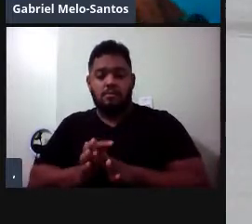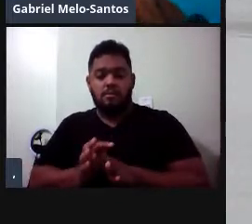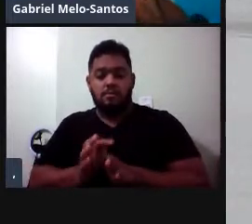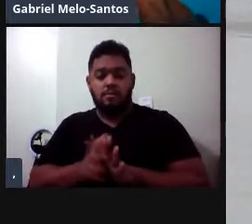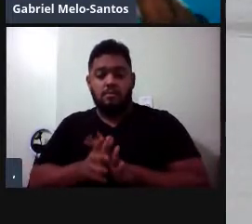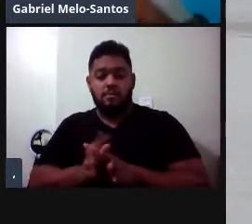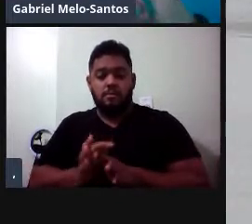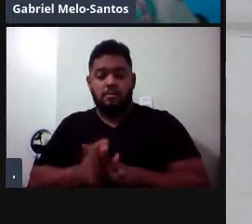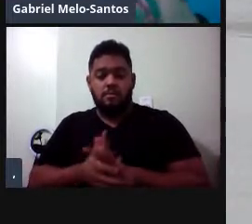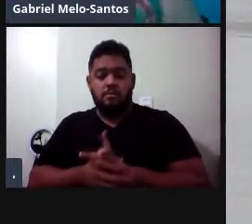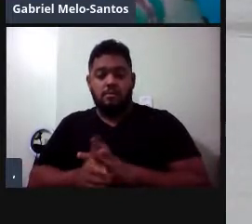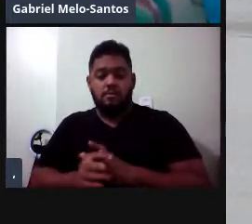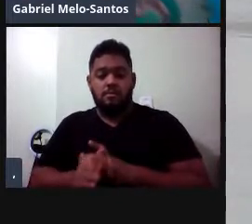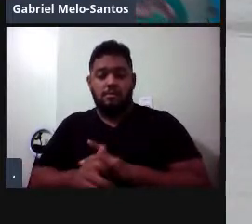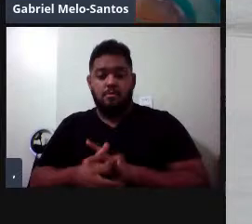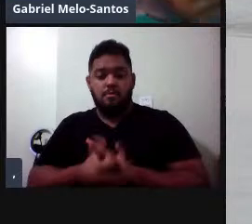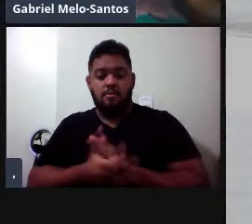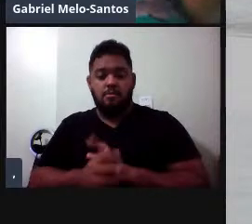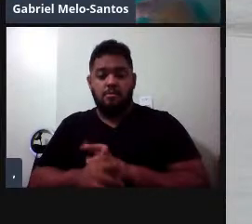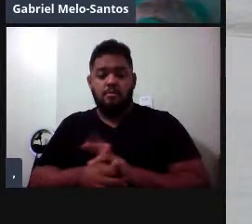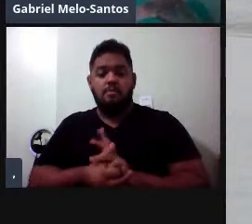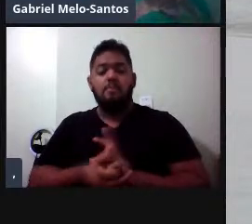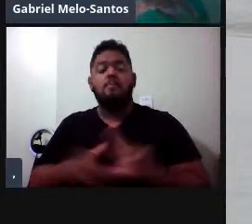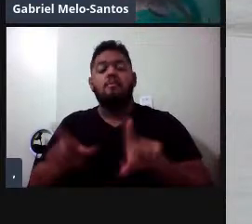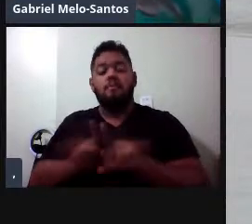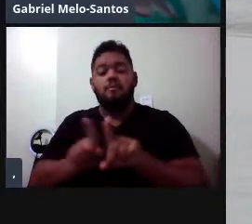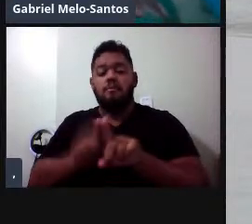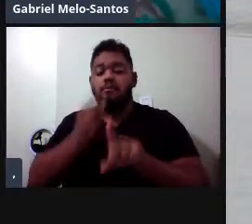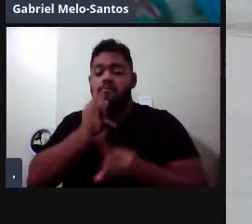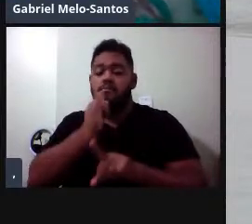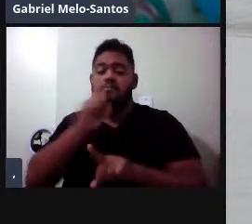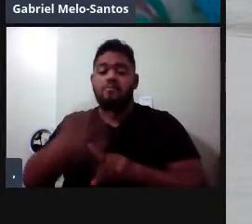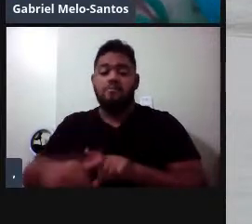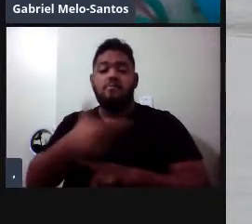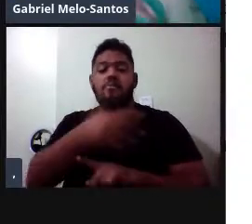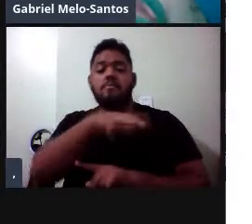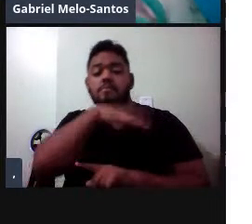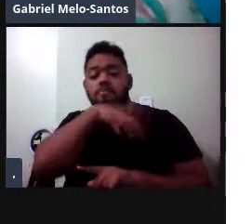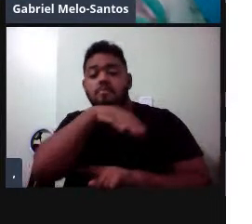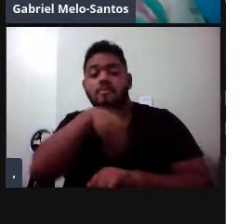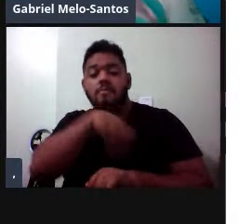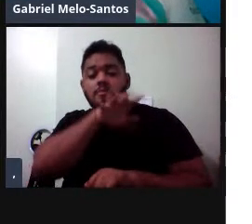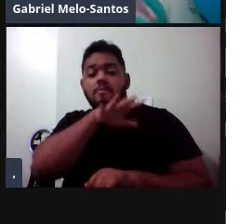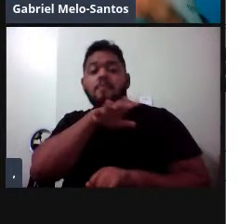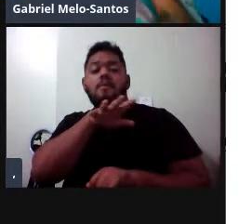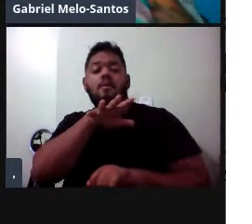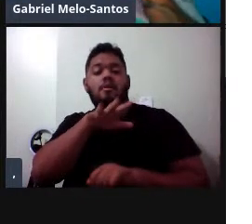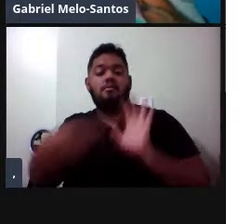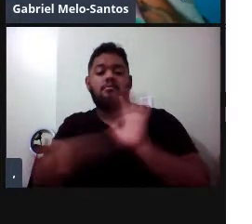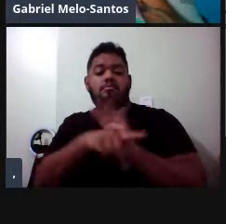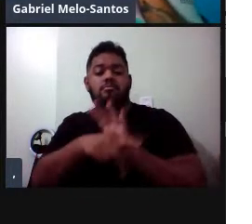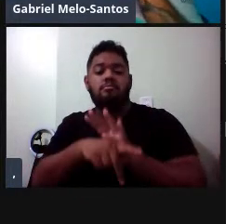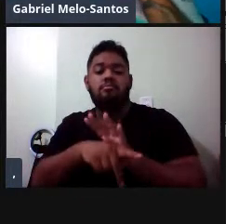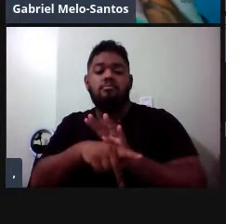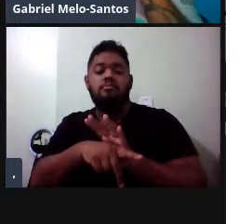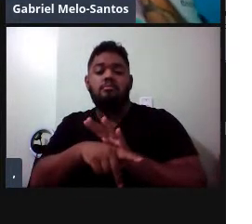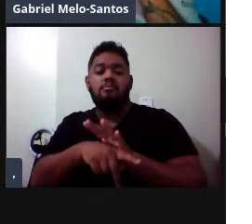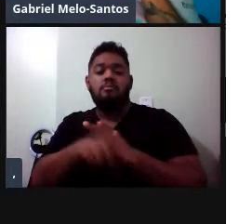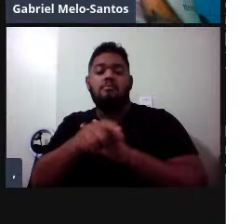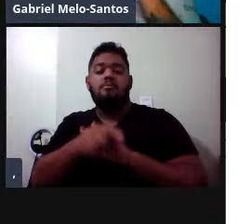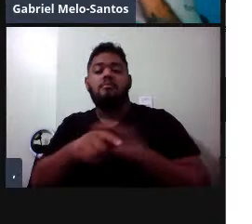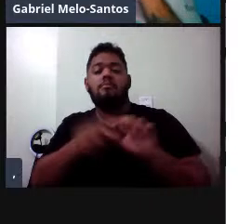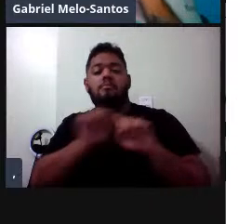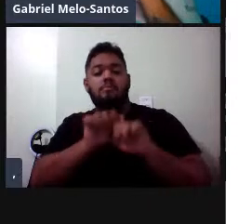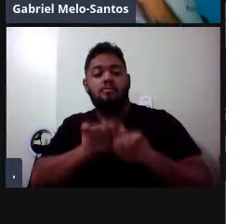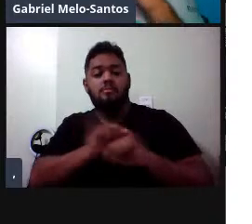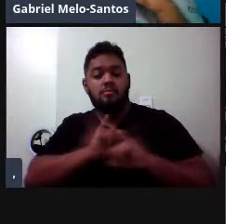E aqui foram um pouquinho dos bichos mais selvagens, digamos assim, de outro estudo, que a gente publicou ano passado,